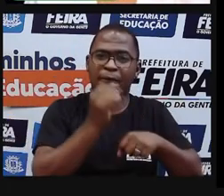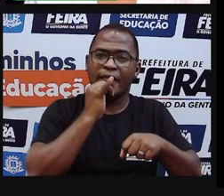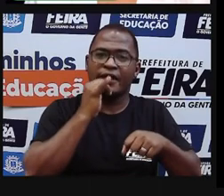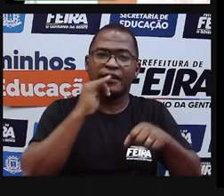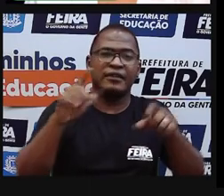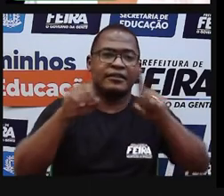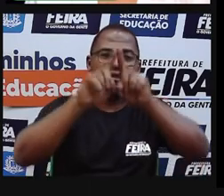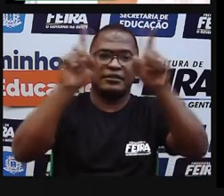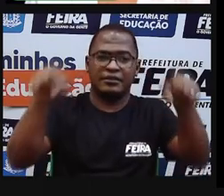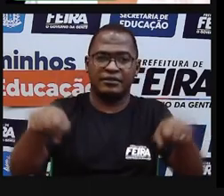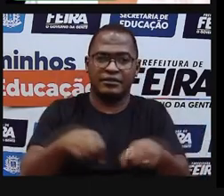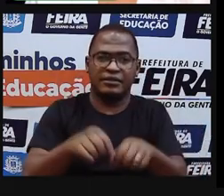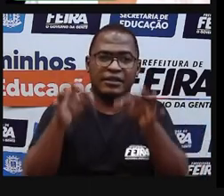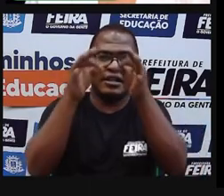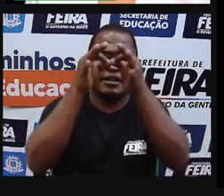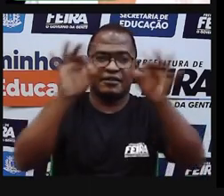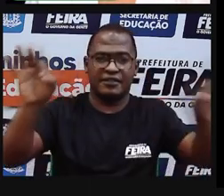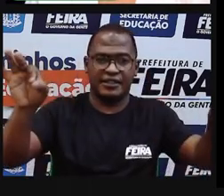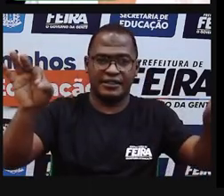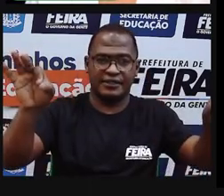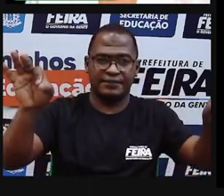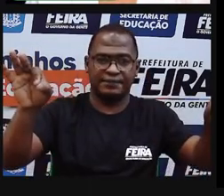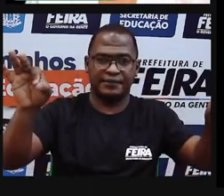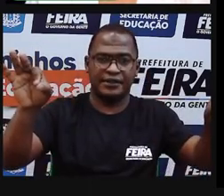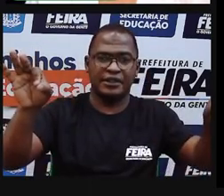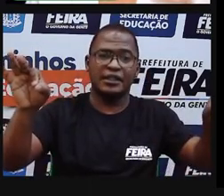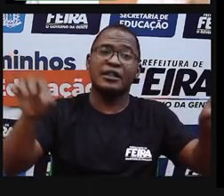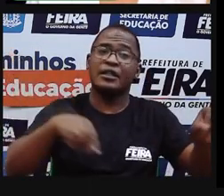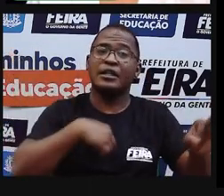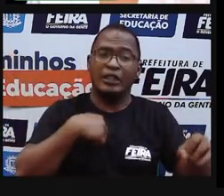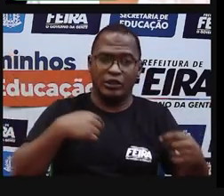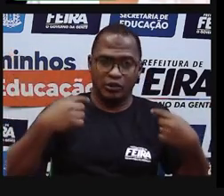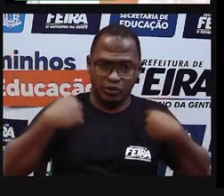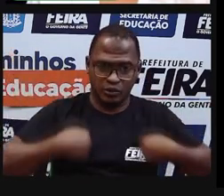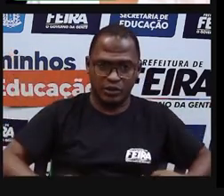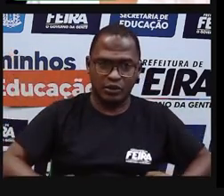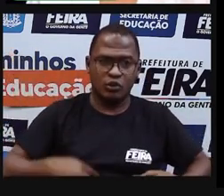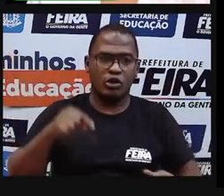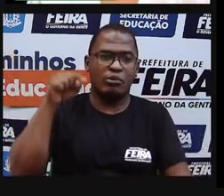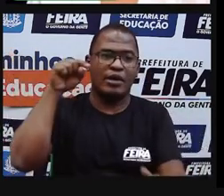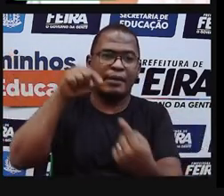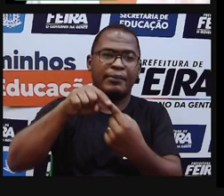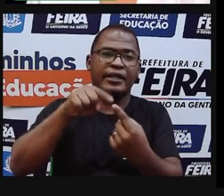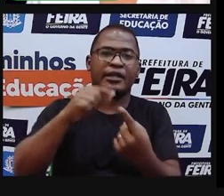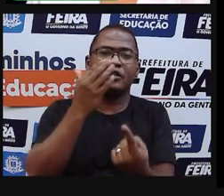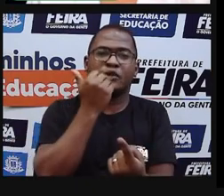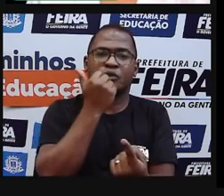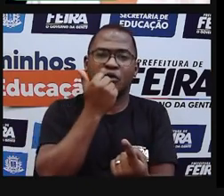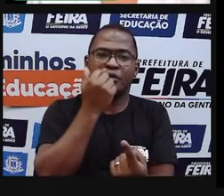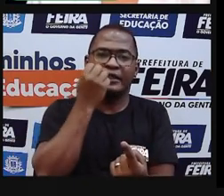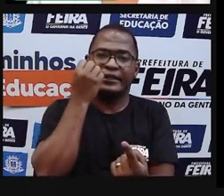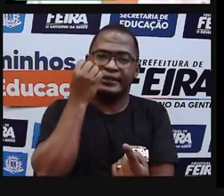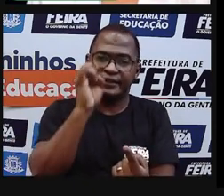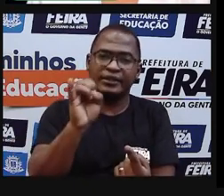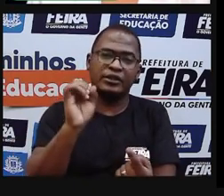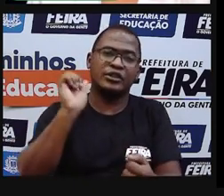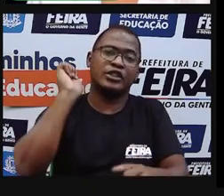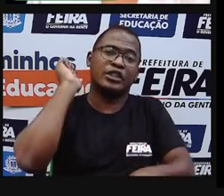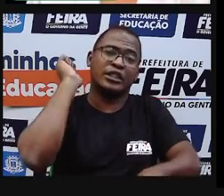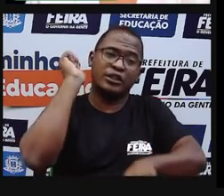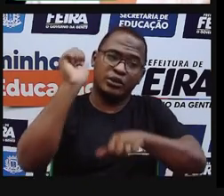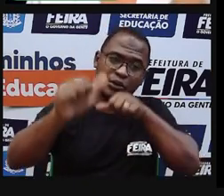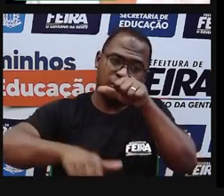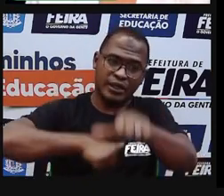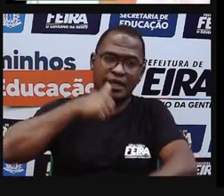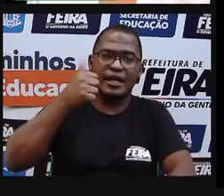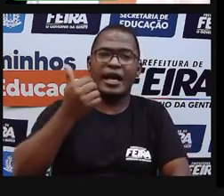frase. Somos o que comemos. Por isso, podemos transformar literalmente os nossos corpos e as nossas mentes.